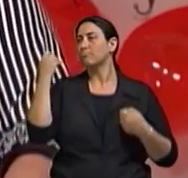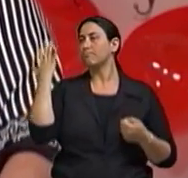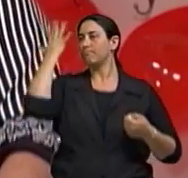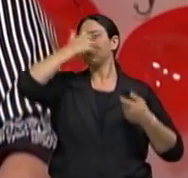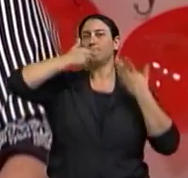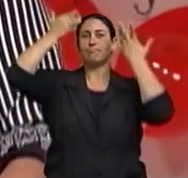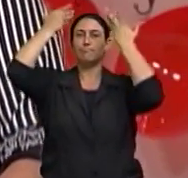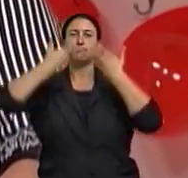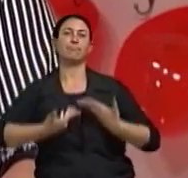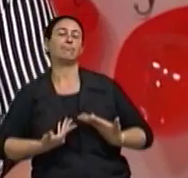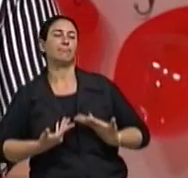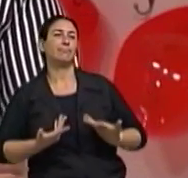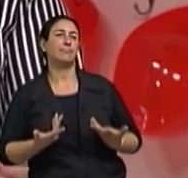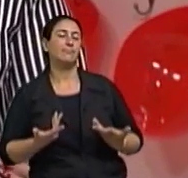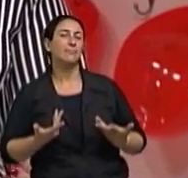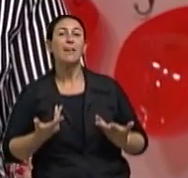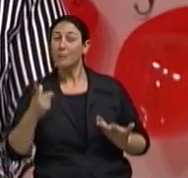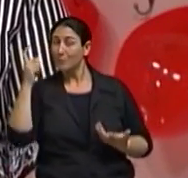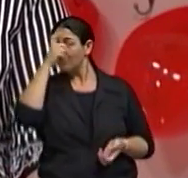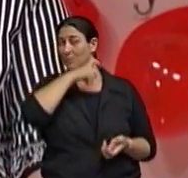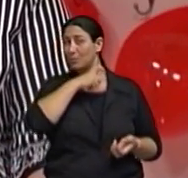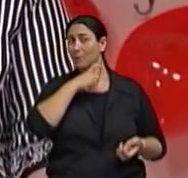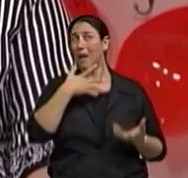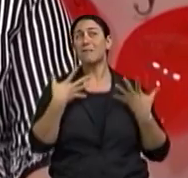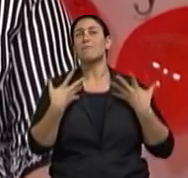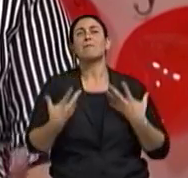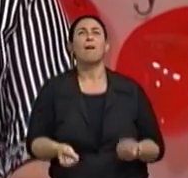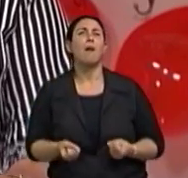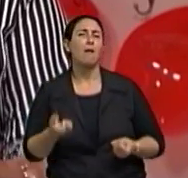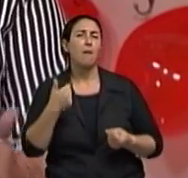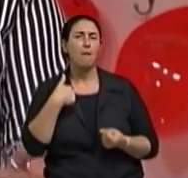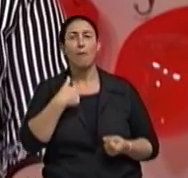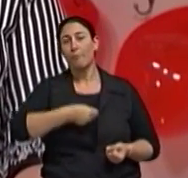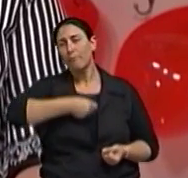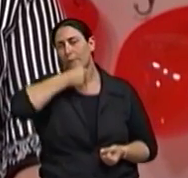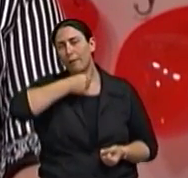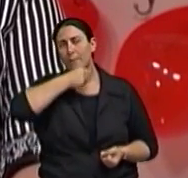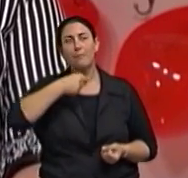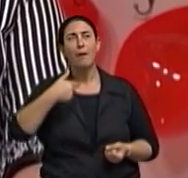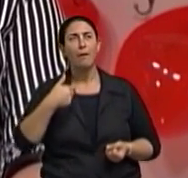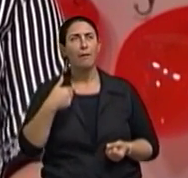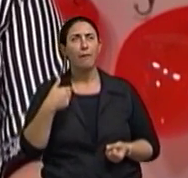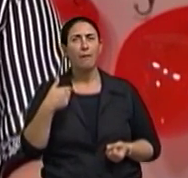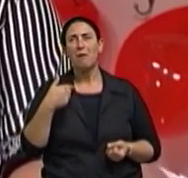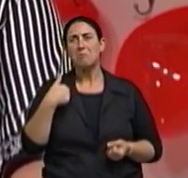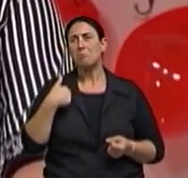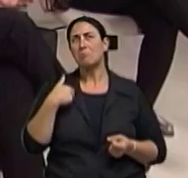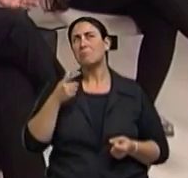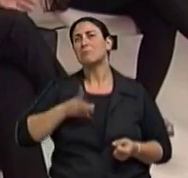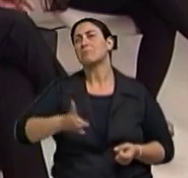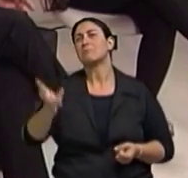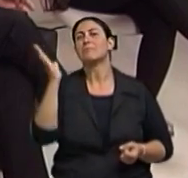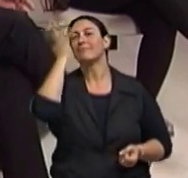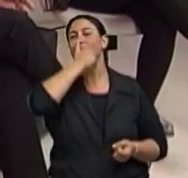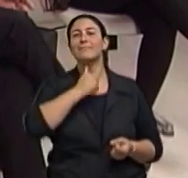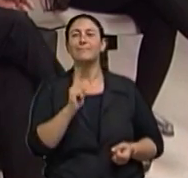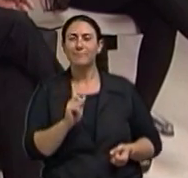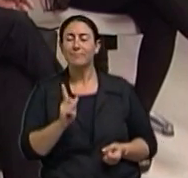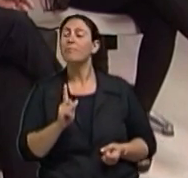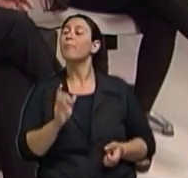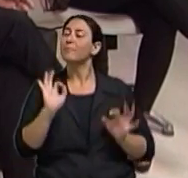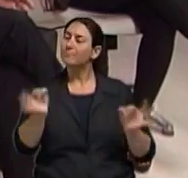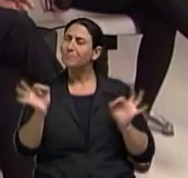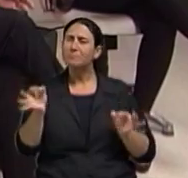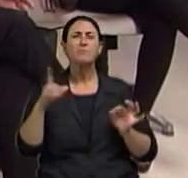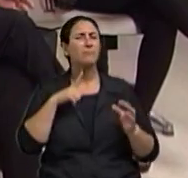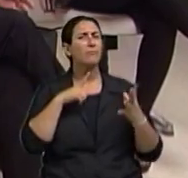é difícil pensar que a velhice vai chegar, que a beleza não vai permanecer. A gente ouve, inclusive, absurdos de